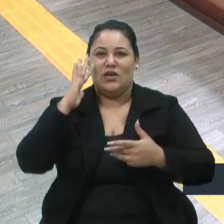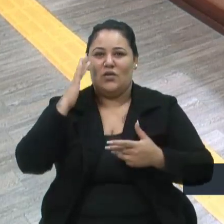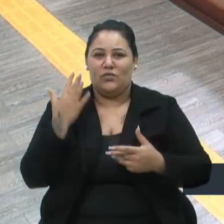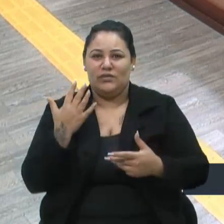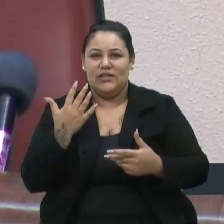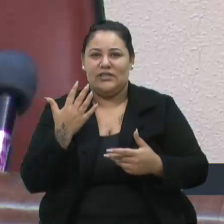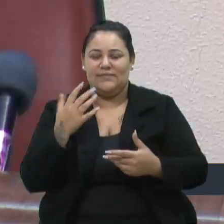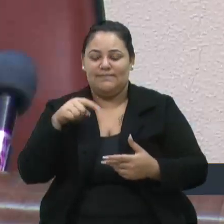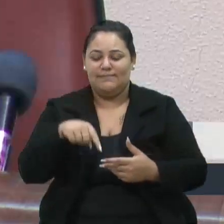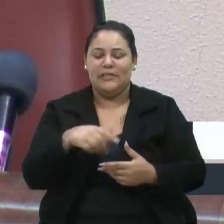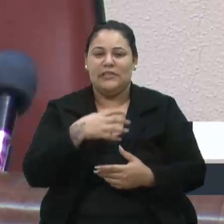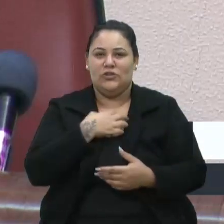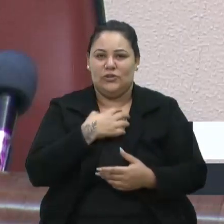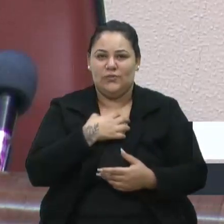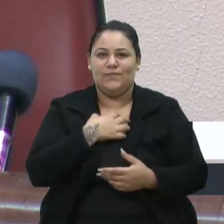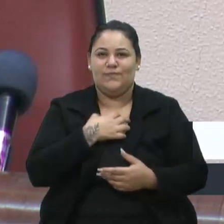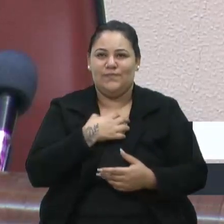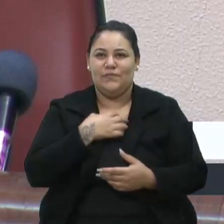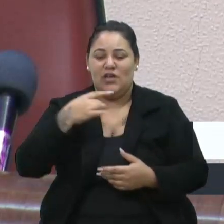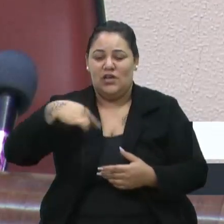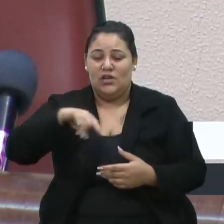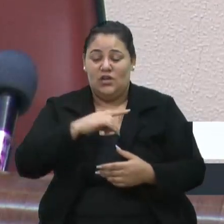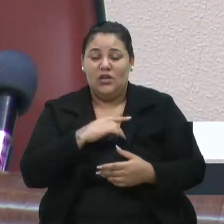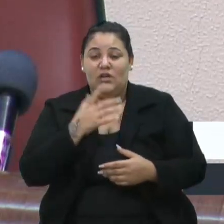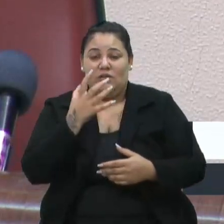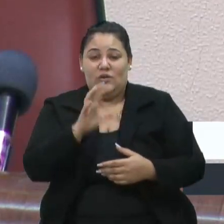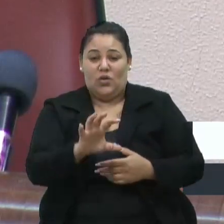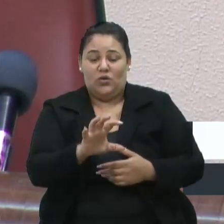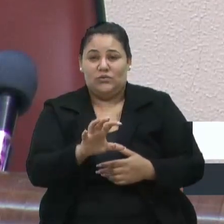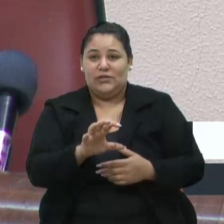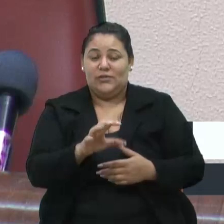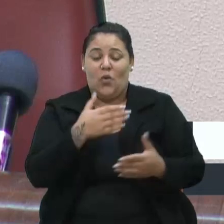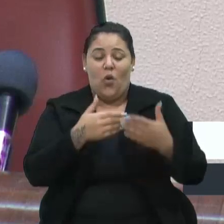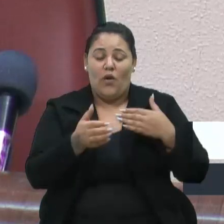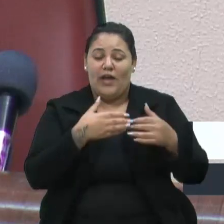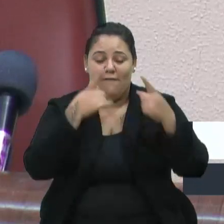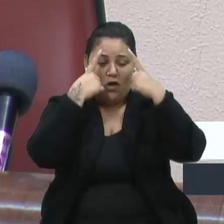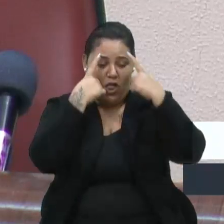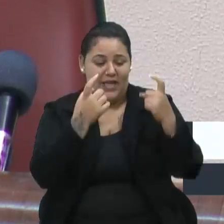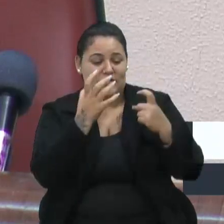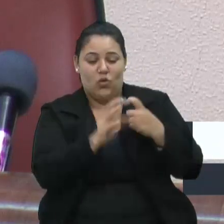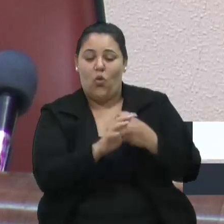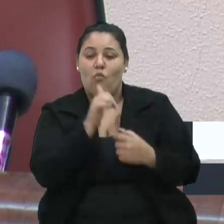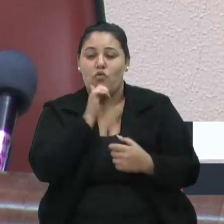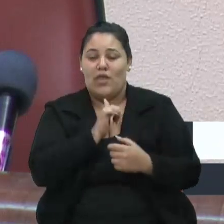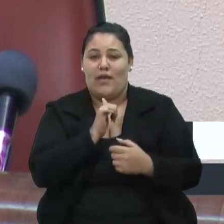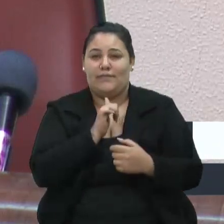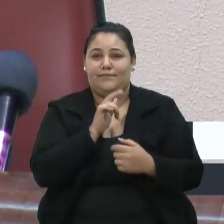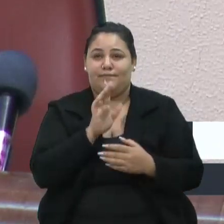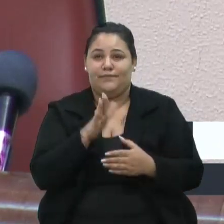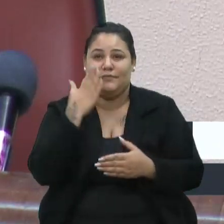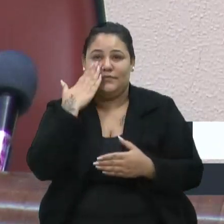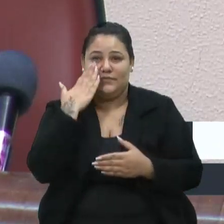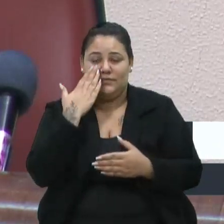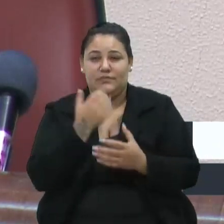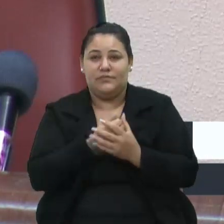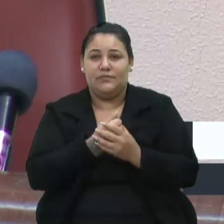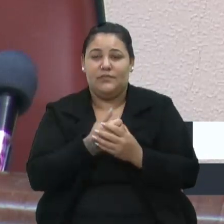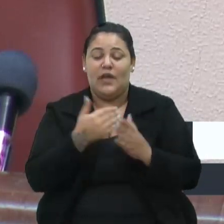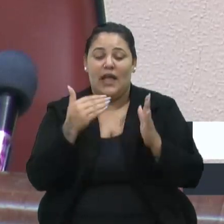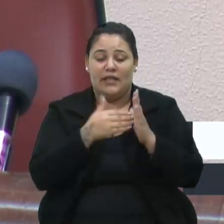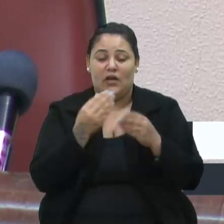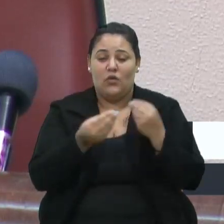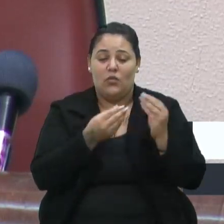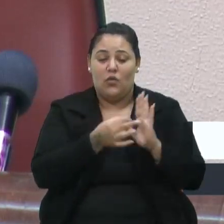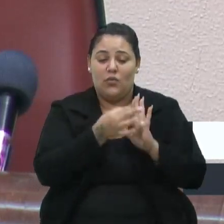dessa forma. Nós somos contra qualquer agressão contra a mulher, a gente sabe disso. E até como sugestão, se o senhor